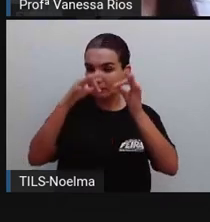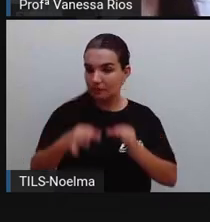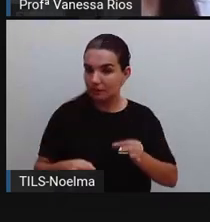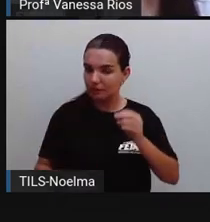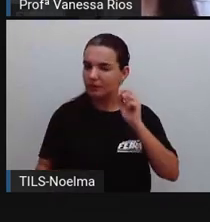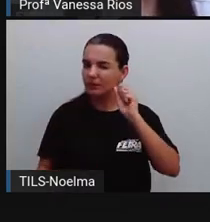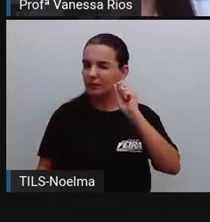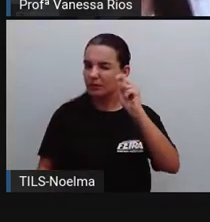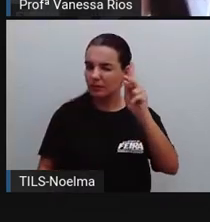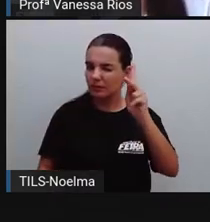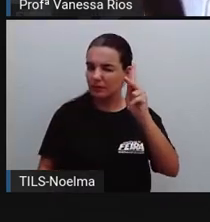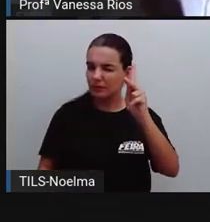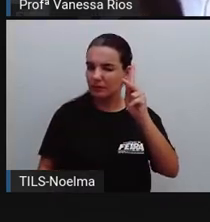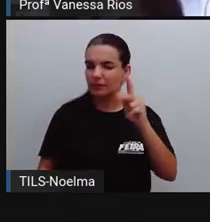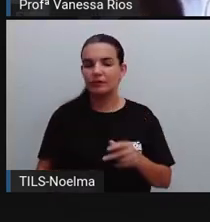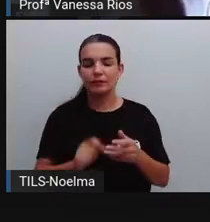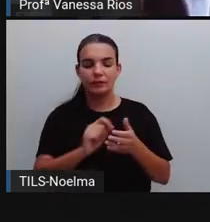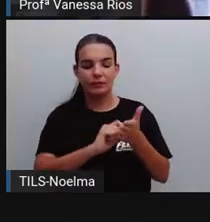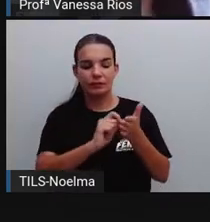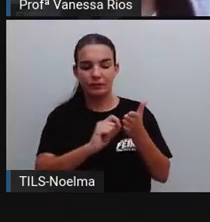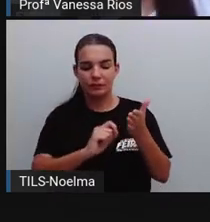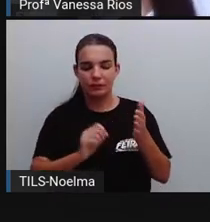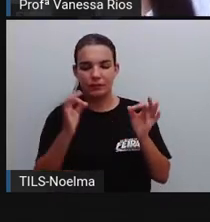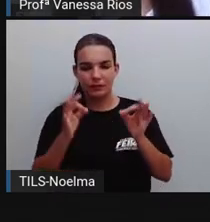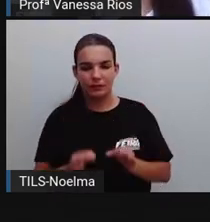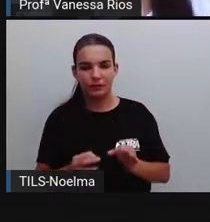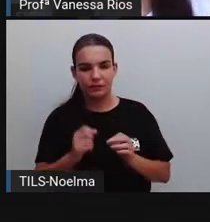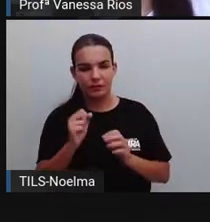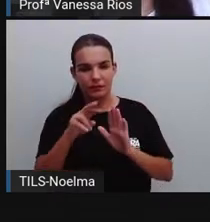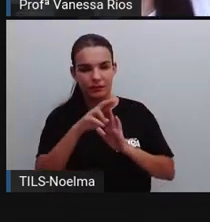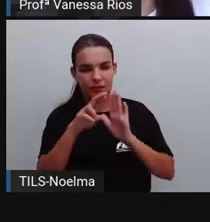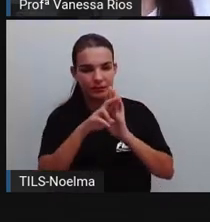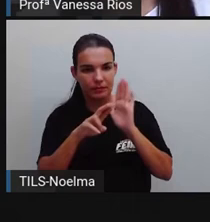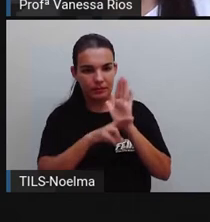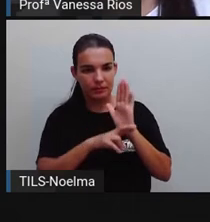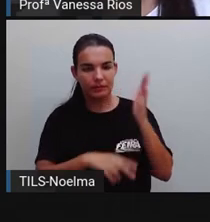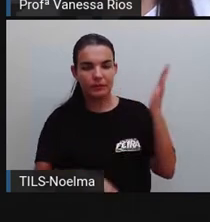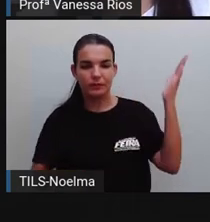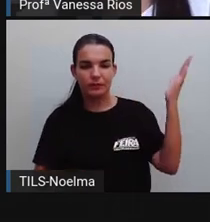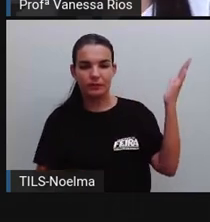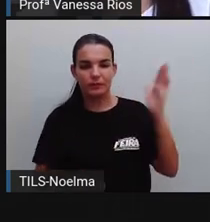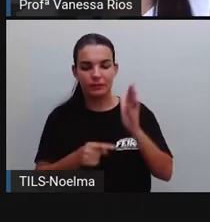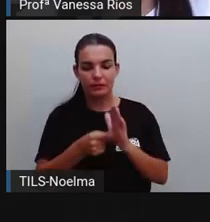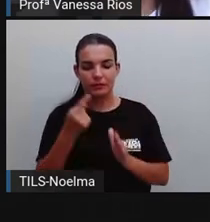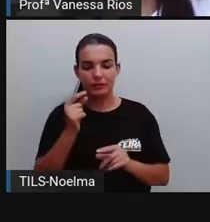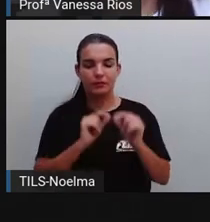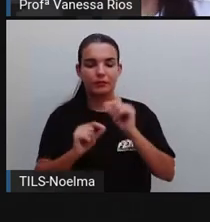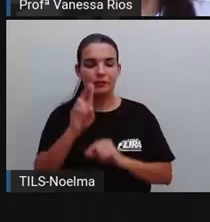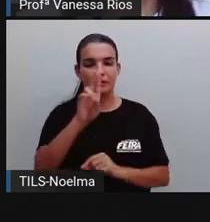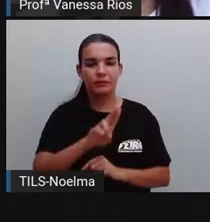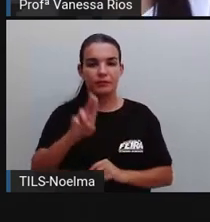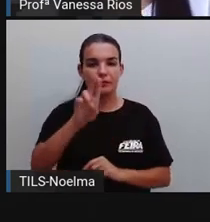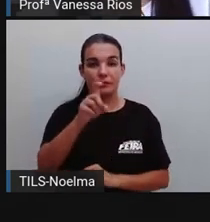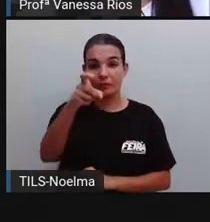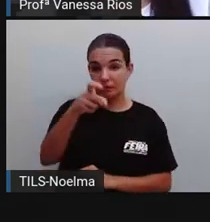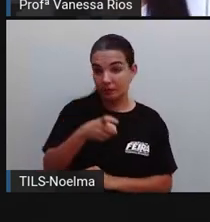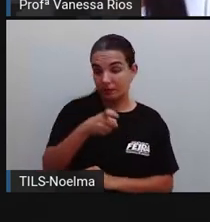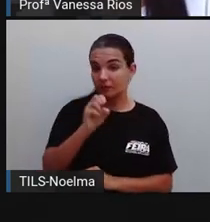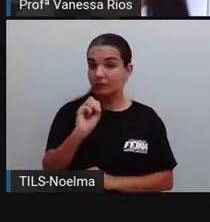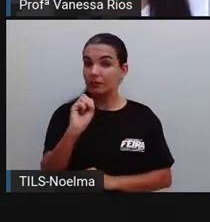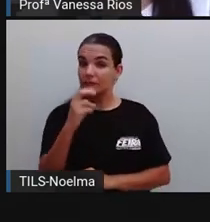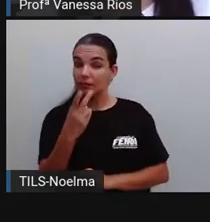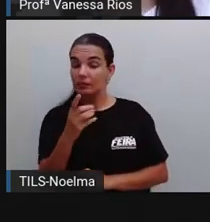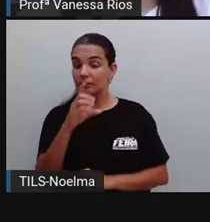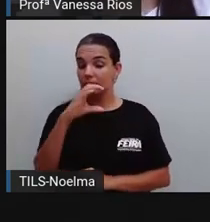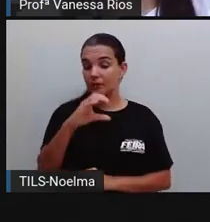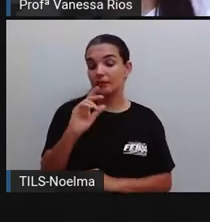Então são regras de ortografia. E a primeira regra aí que a Pró é o uso do X e do CH.